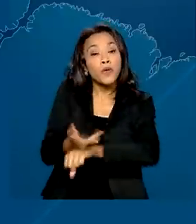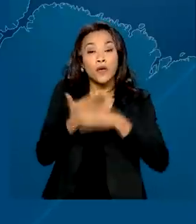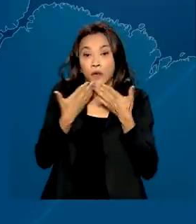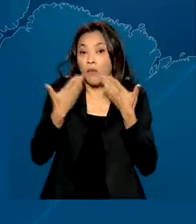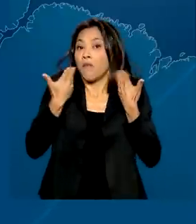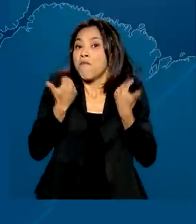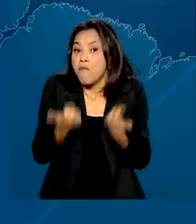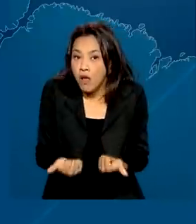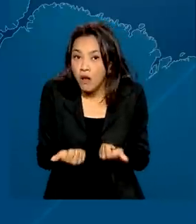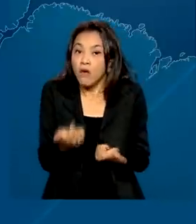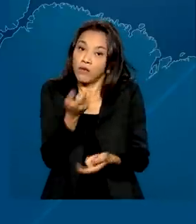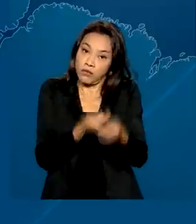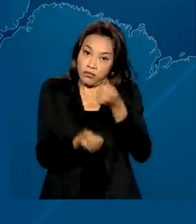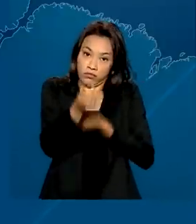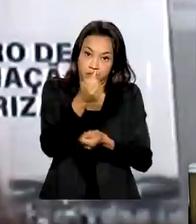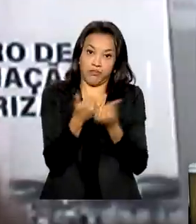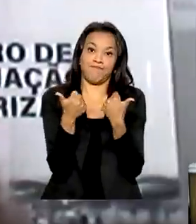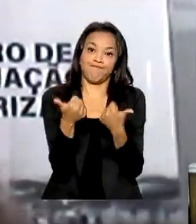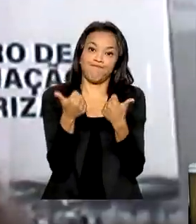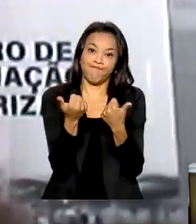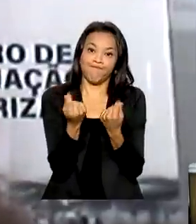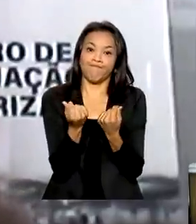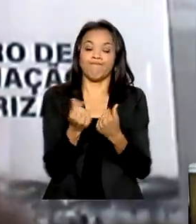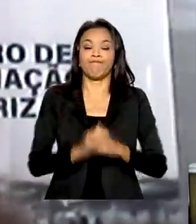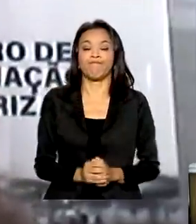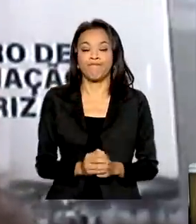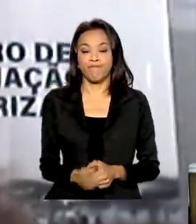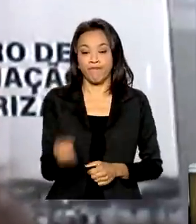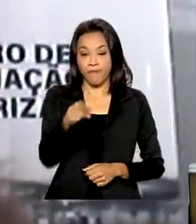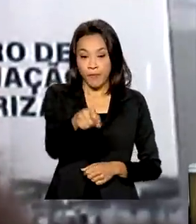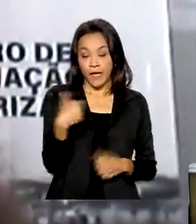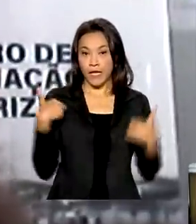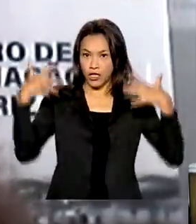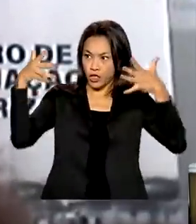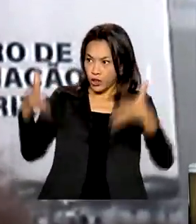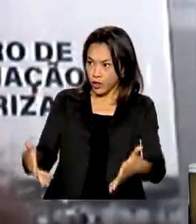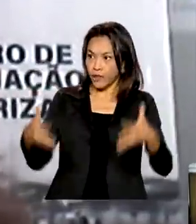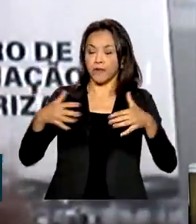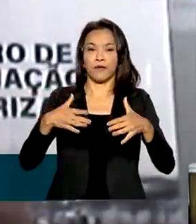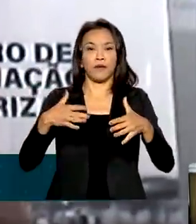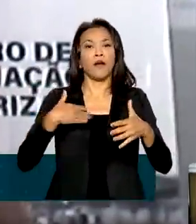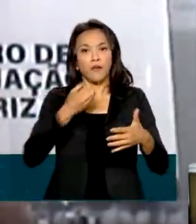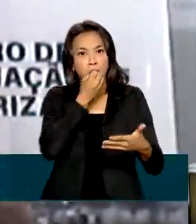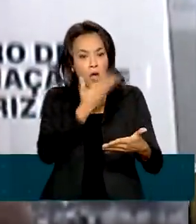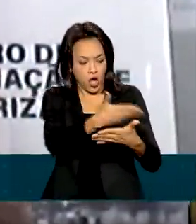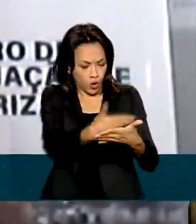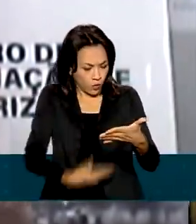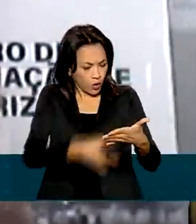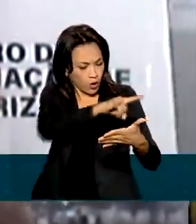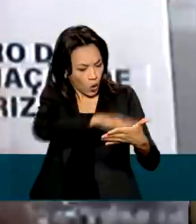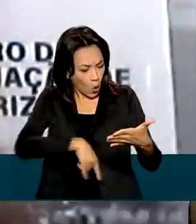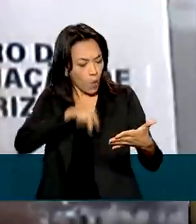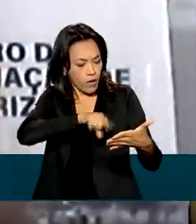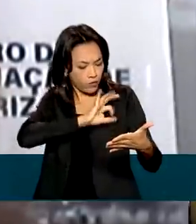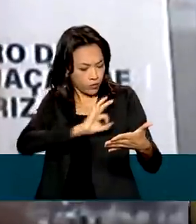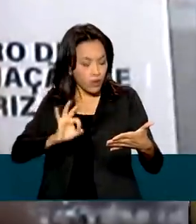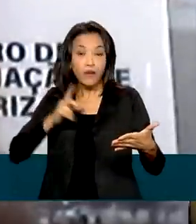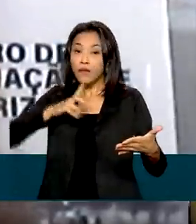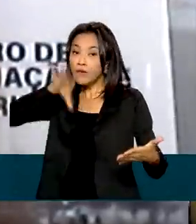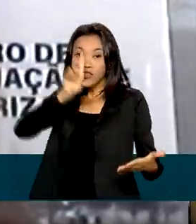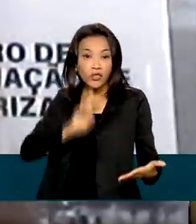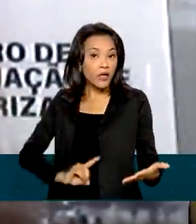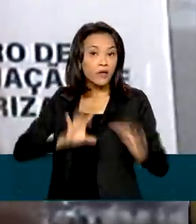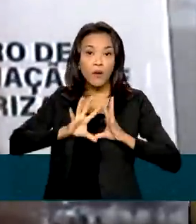condições econômicas. A partir do momento que ele veio, ele está regularizado, documentado, ele tem direito a todos os benefícios